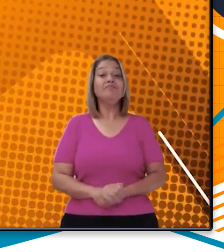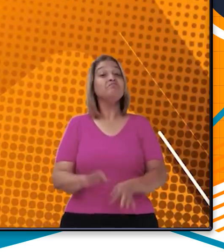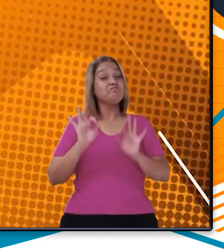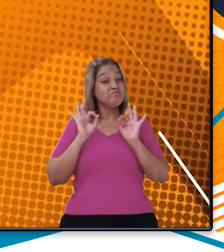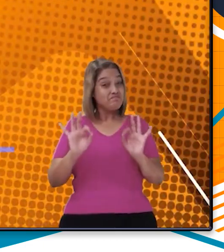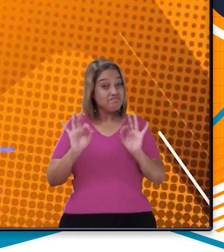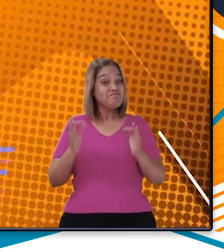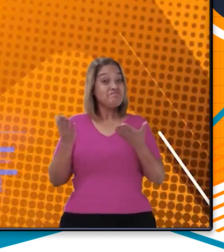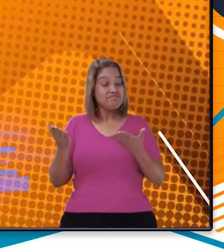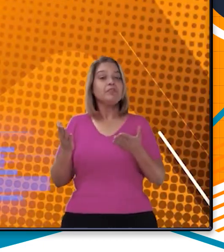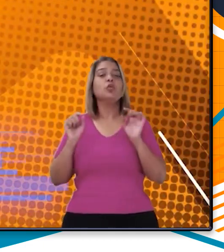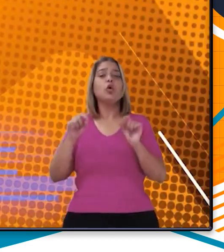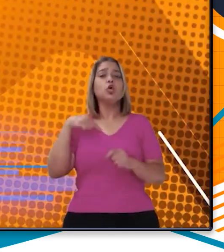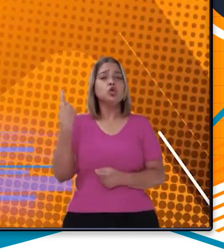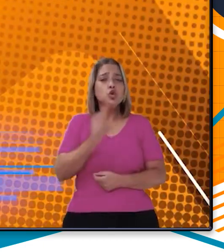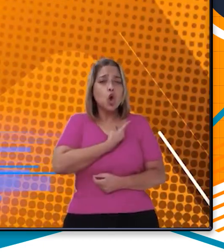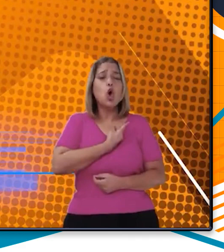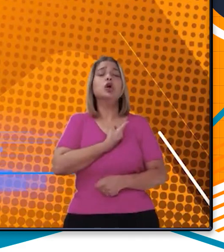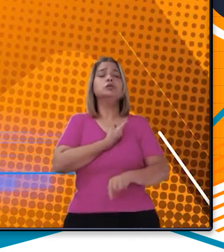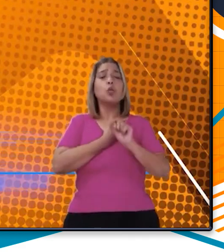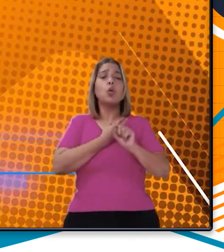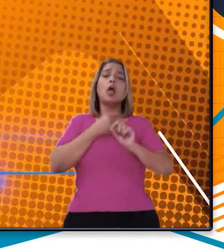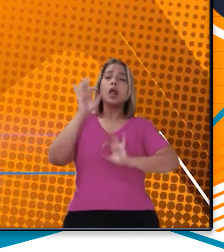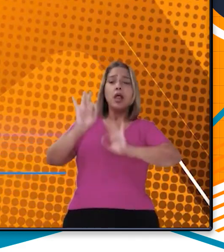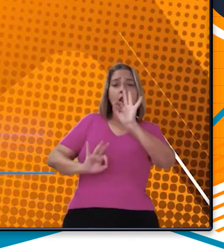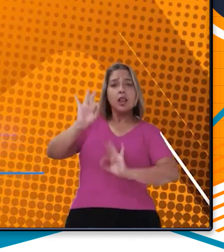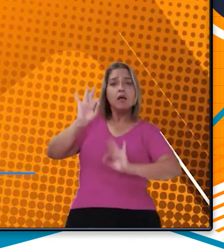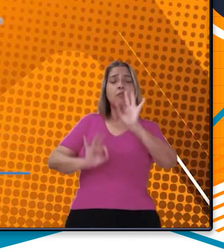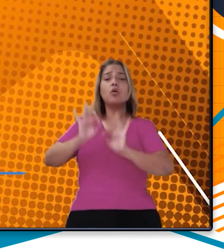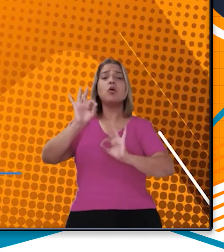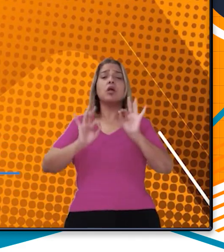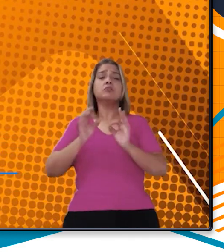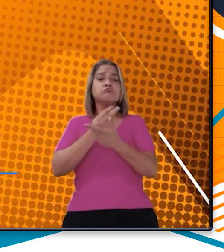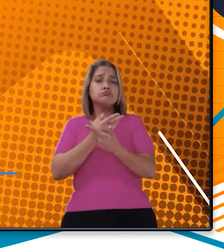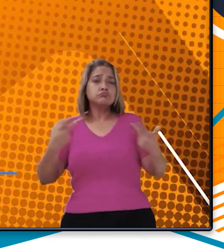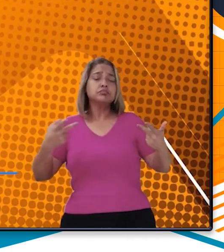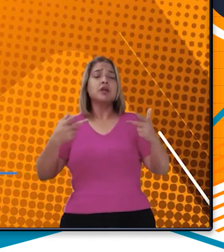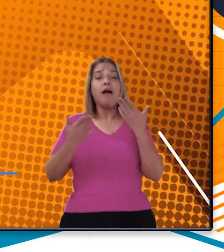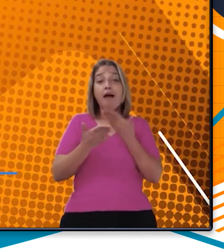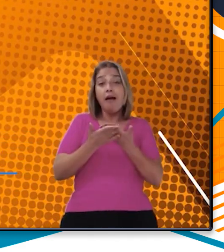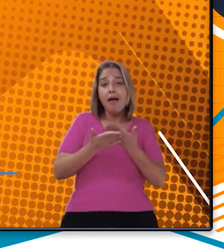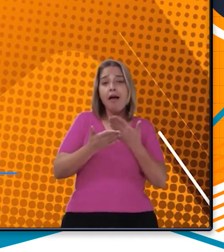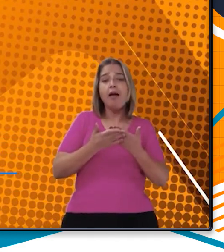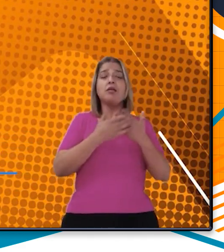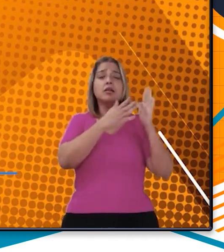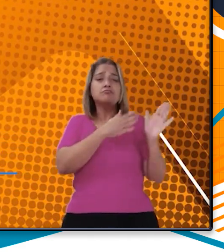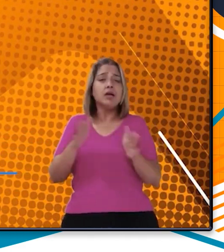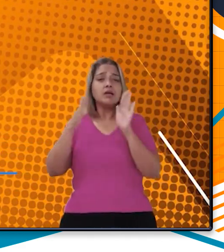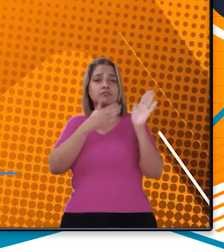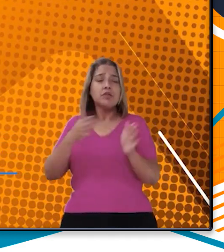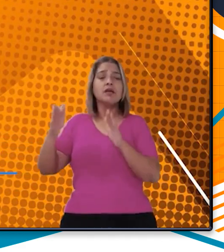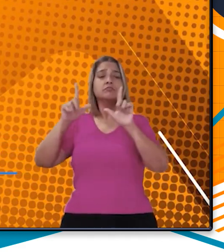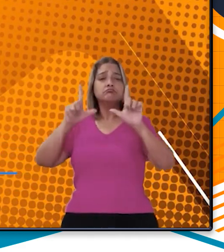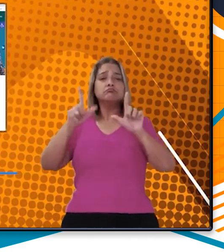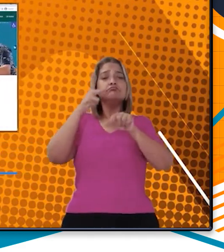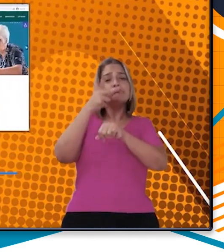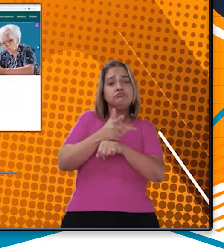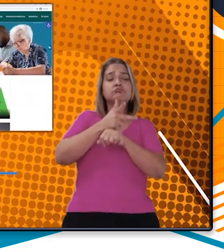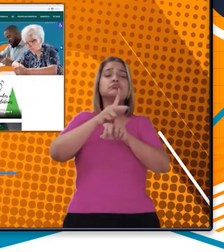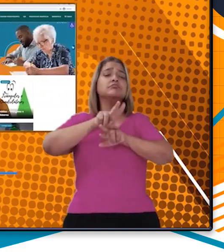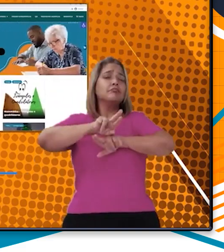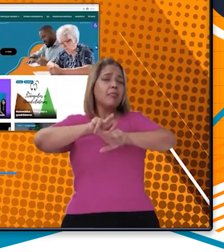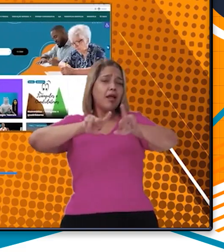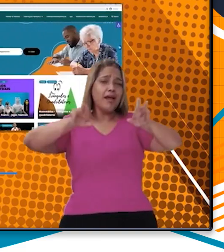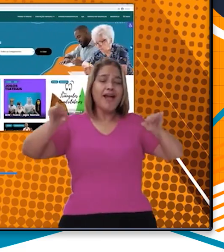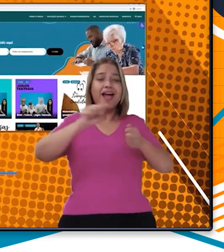mesmo, Isabel. Nós elaboramos propostas de aula que incluem slides, vídeos e atividades em formato